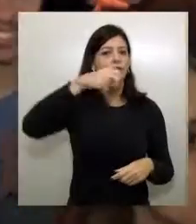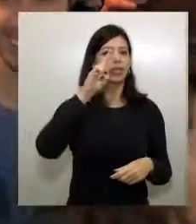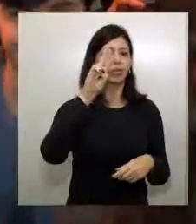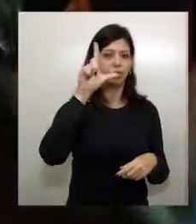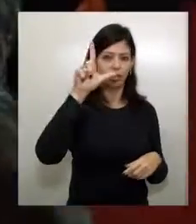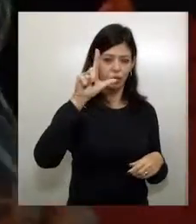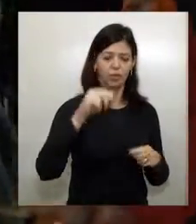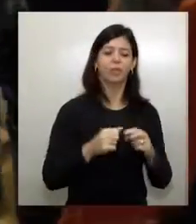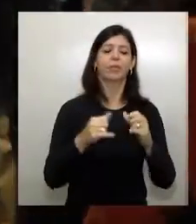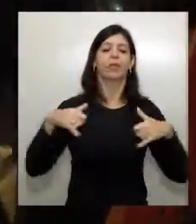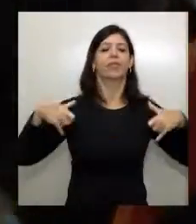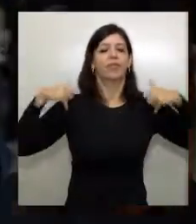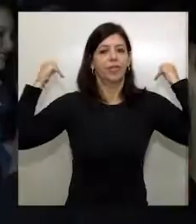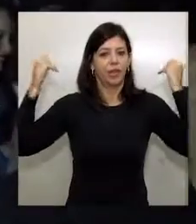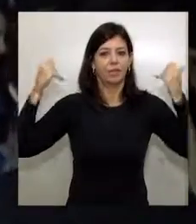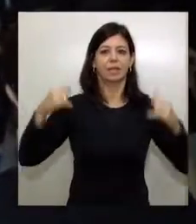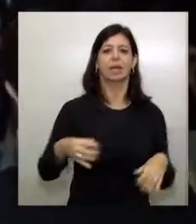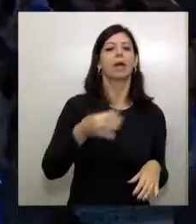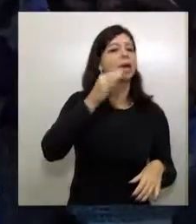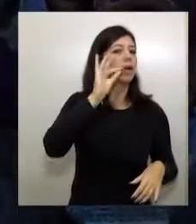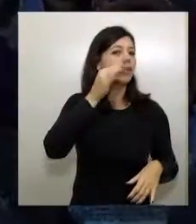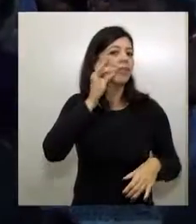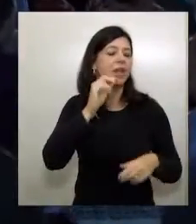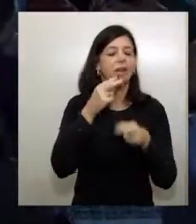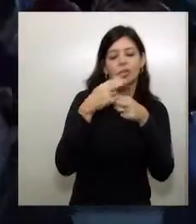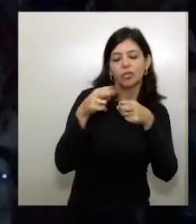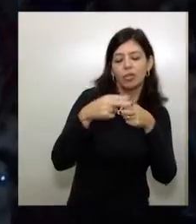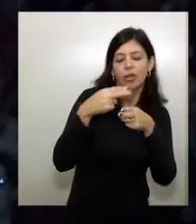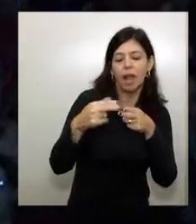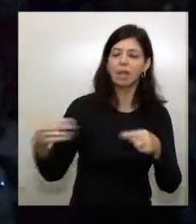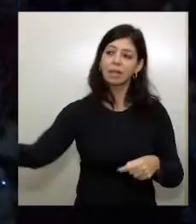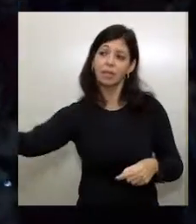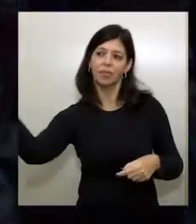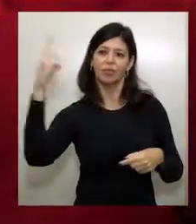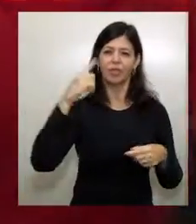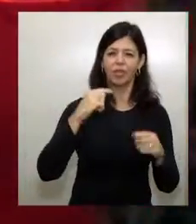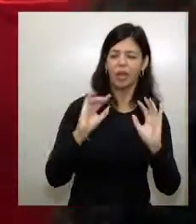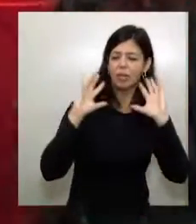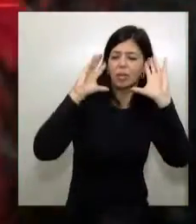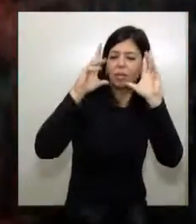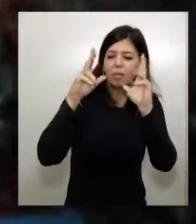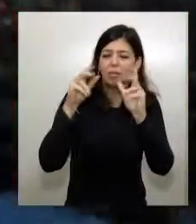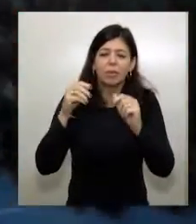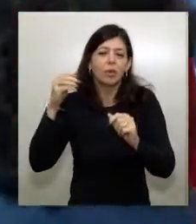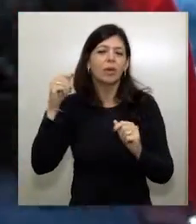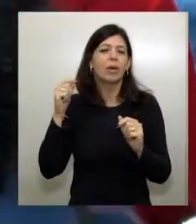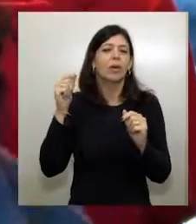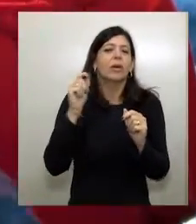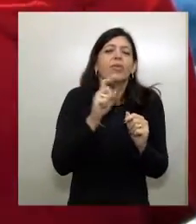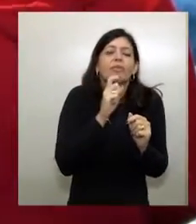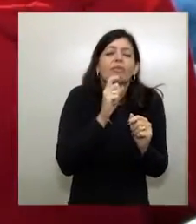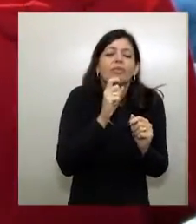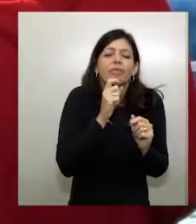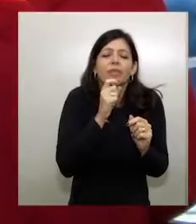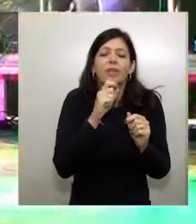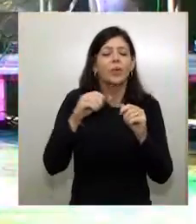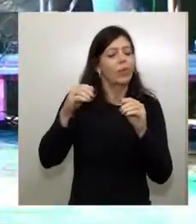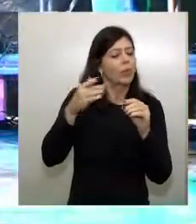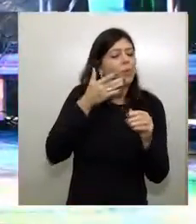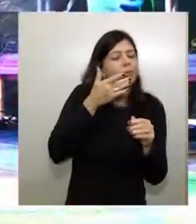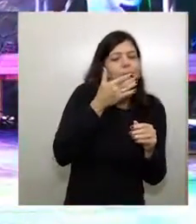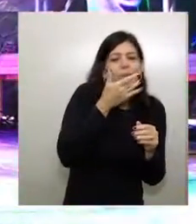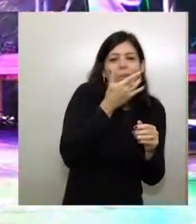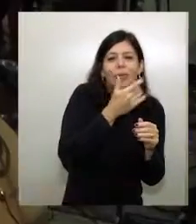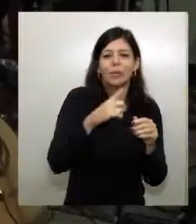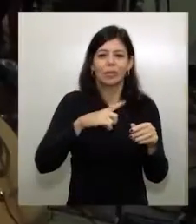do Festival do Café e Chocolate atrair milhares de pessoas à praça. O friozinho combina perfeitamente com